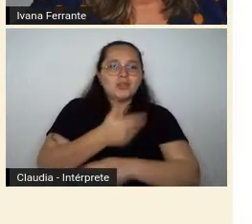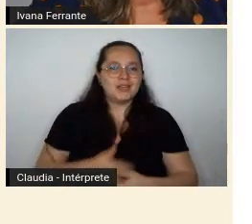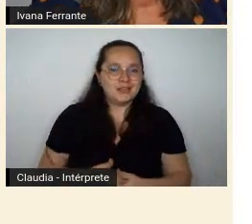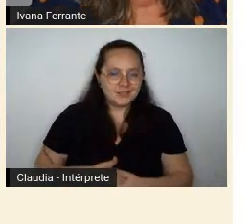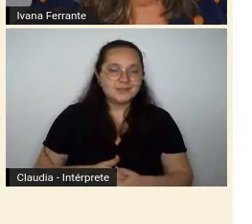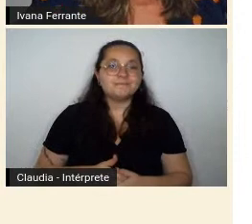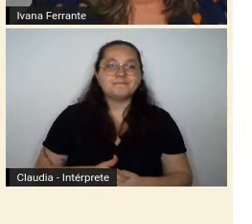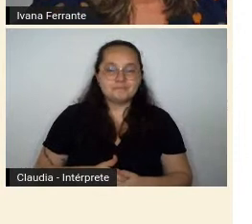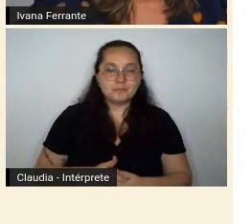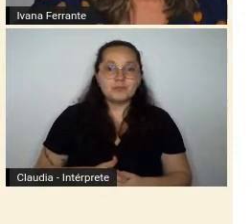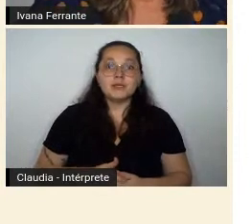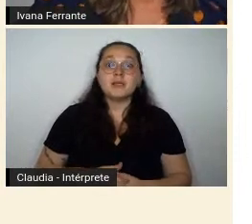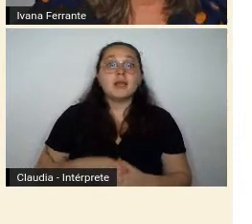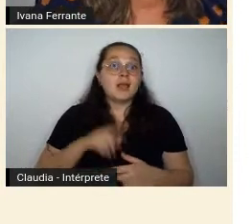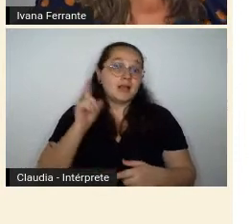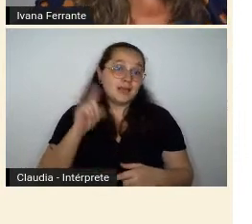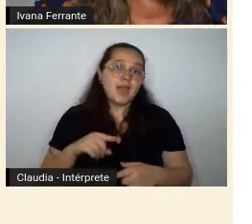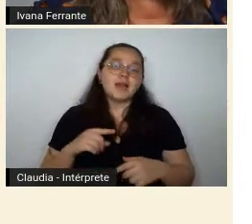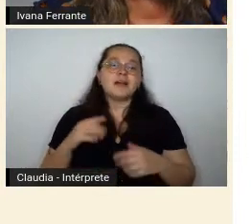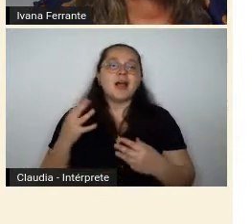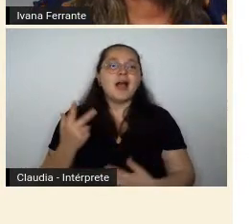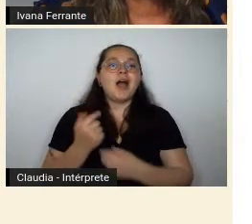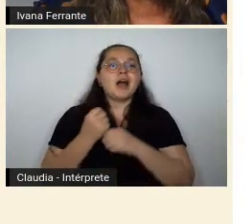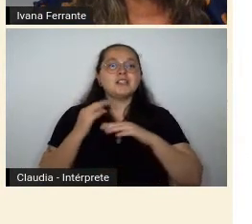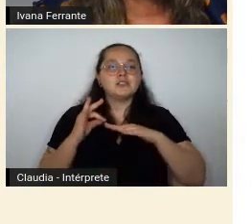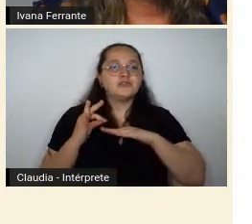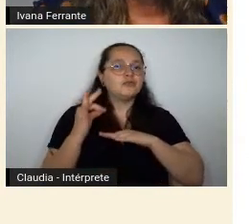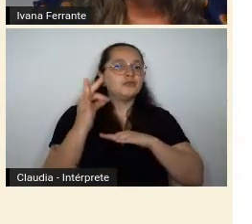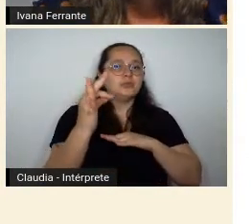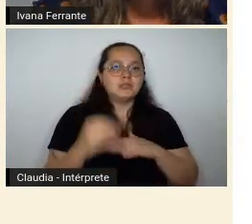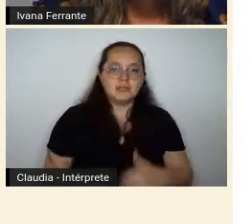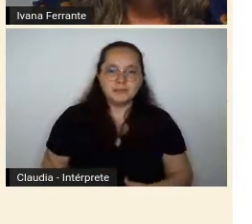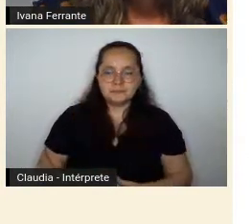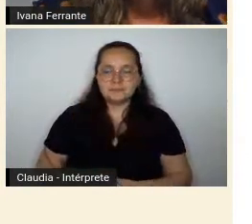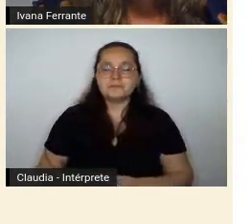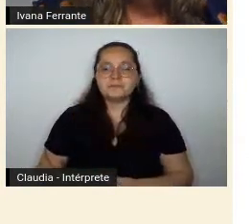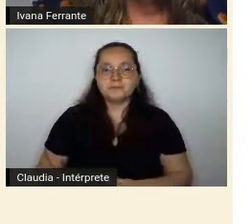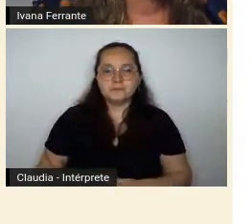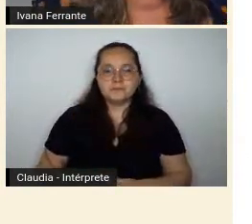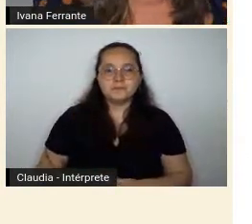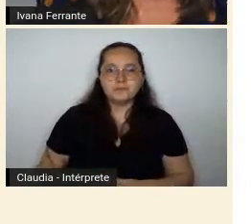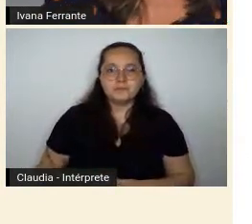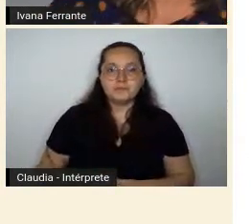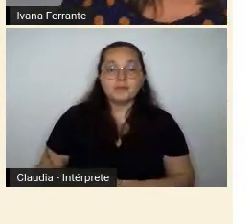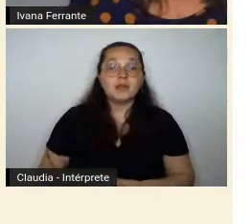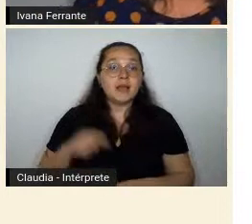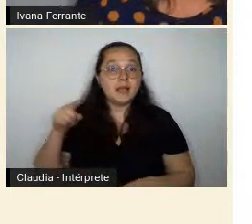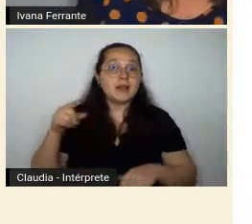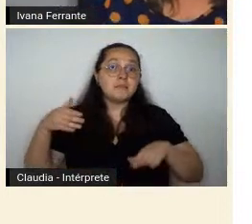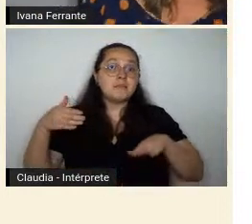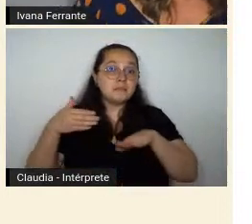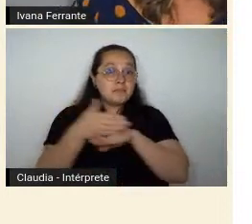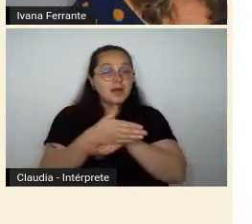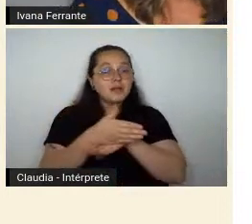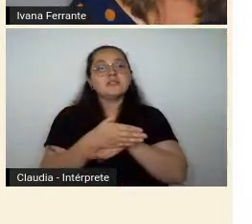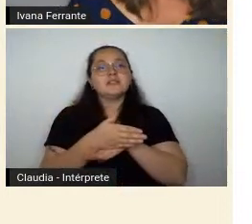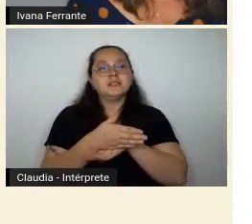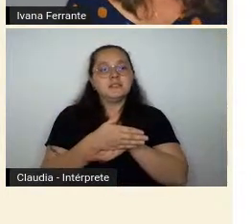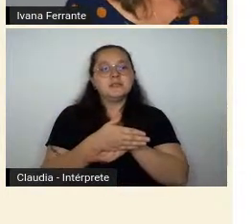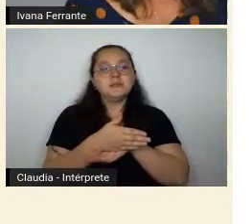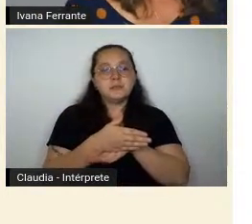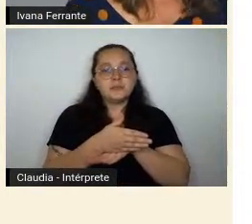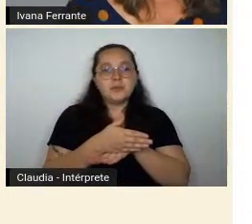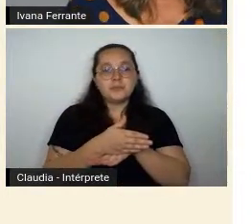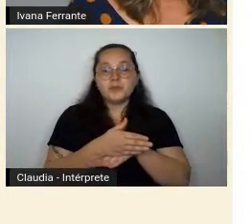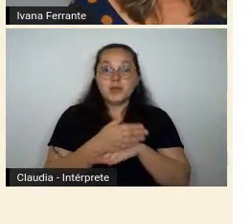falam a arte futurista ou a arte nova. Então, ele participa do segundo dia do